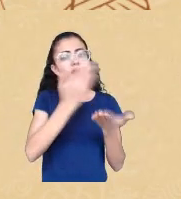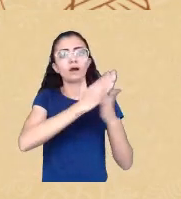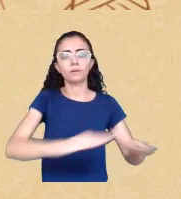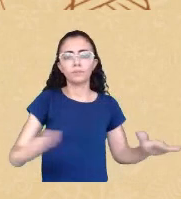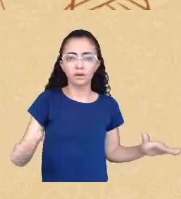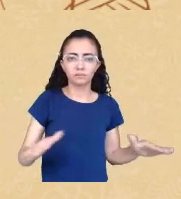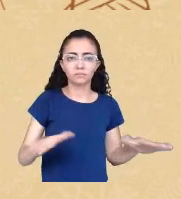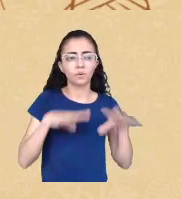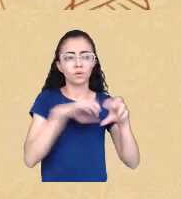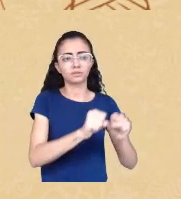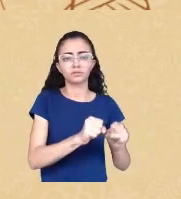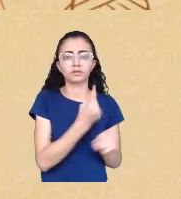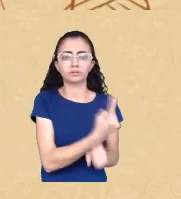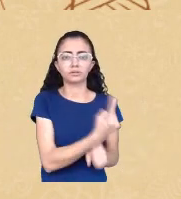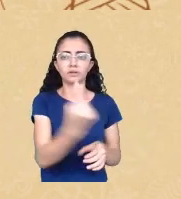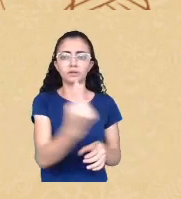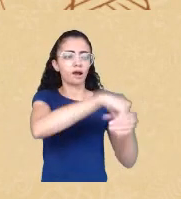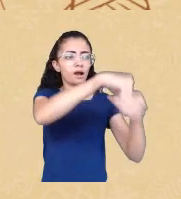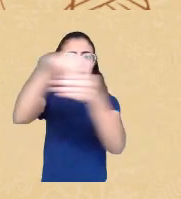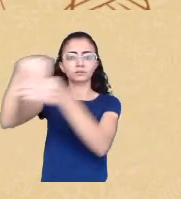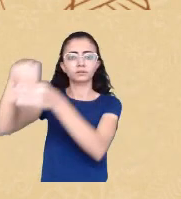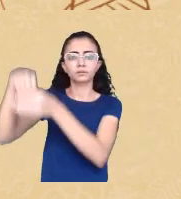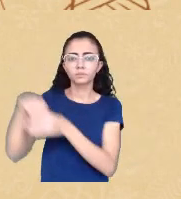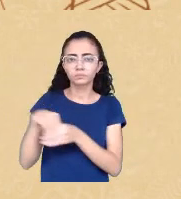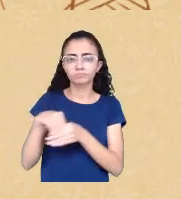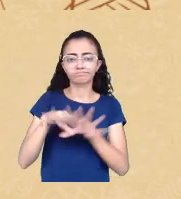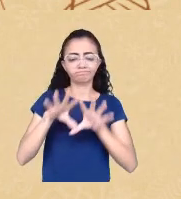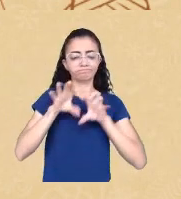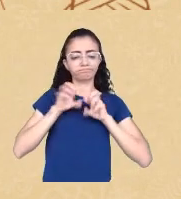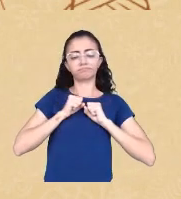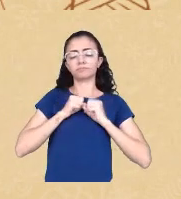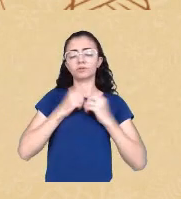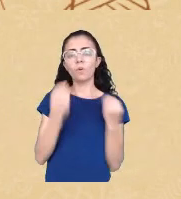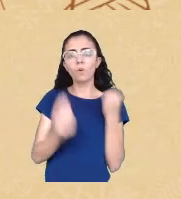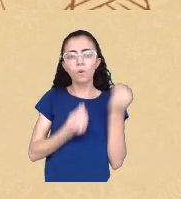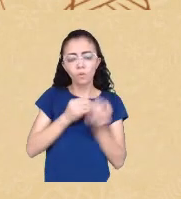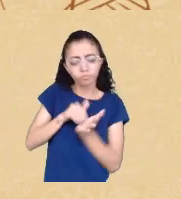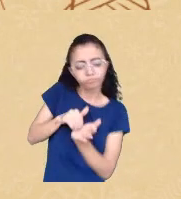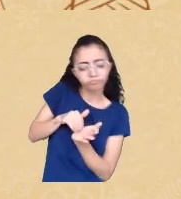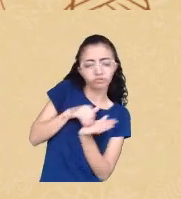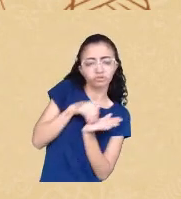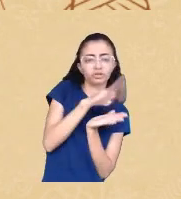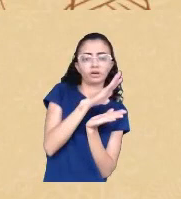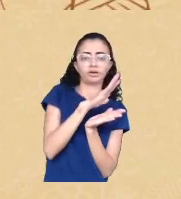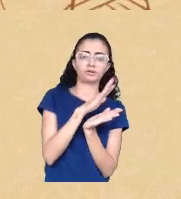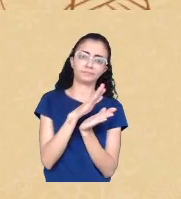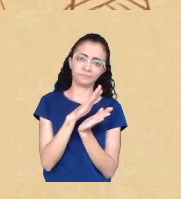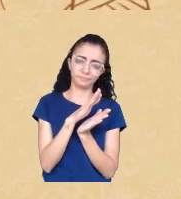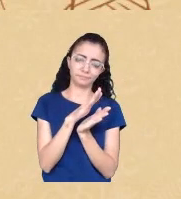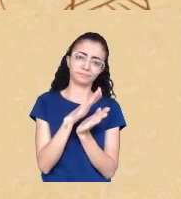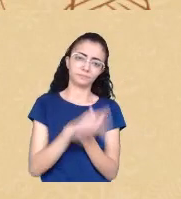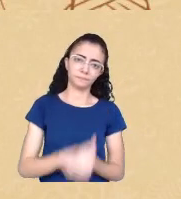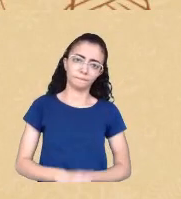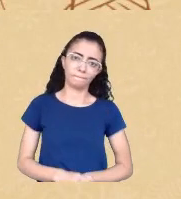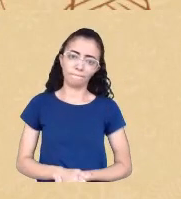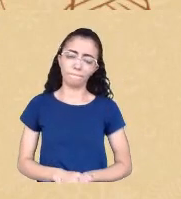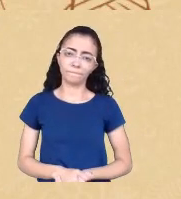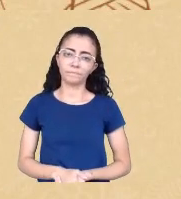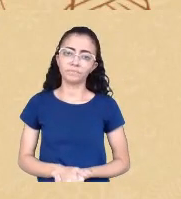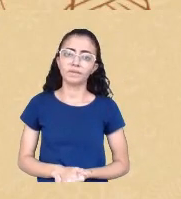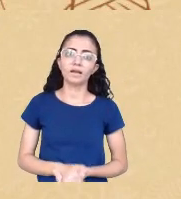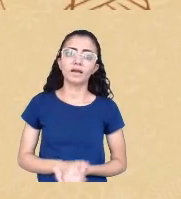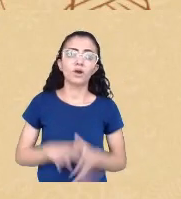cada uma de cada um de nós como é que nós vamos tirar esse colonizador racista machista